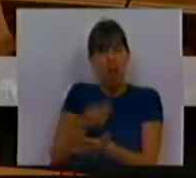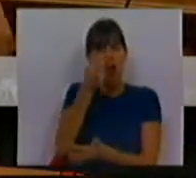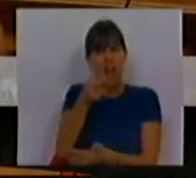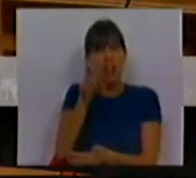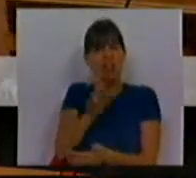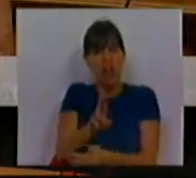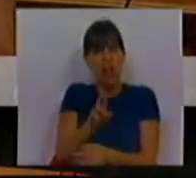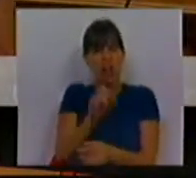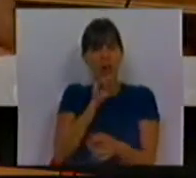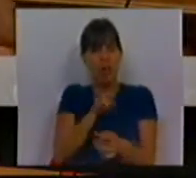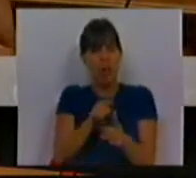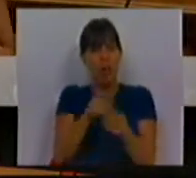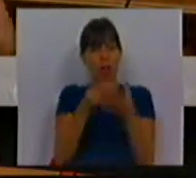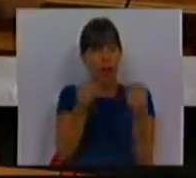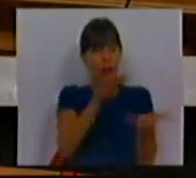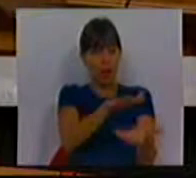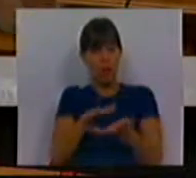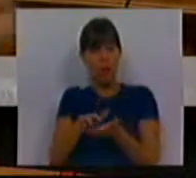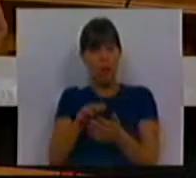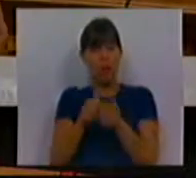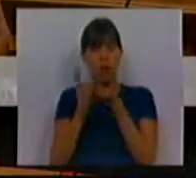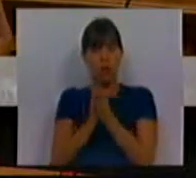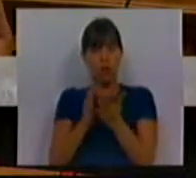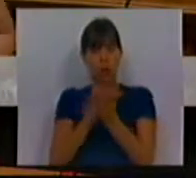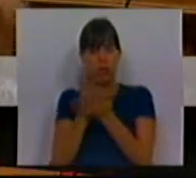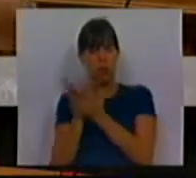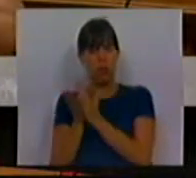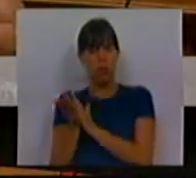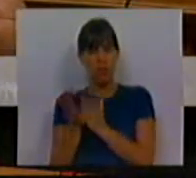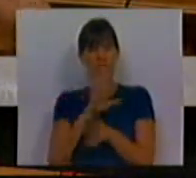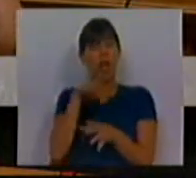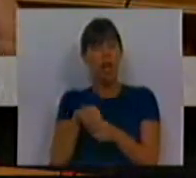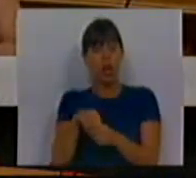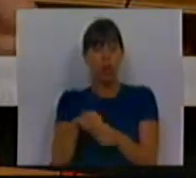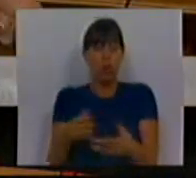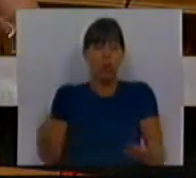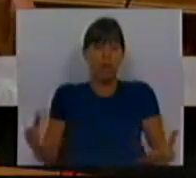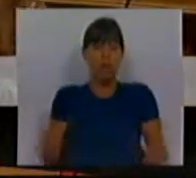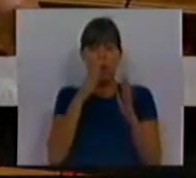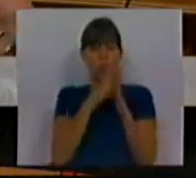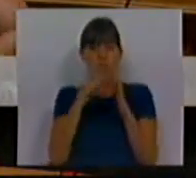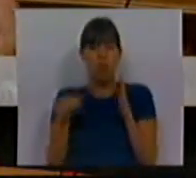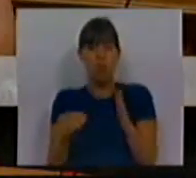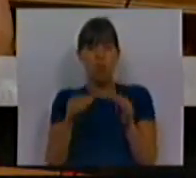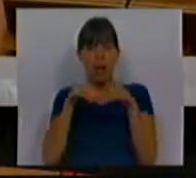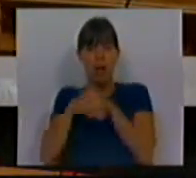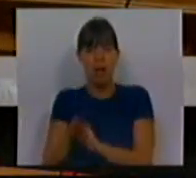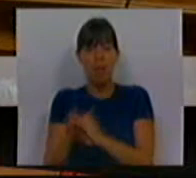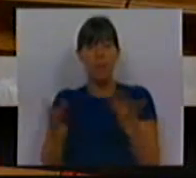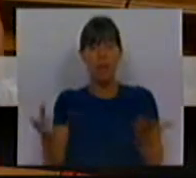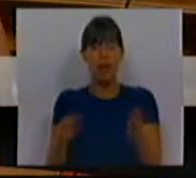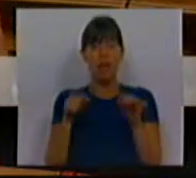taxa para poderem usar estes equipamentos em todas as suas valências, que incluem, obviamente, copiar e armazenar.